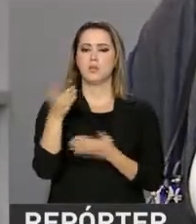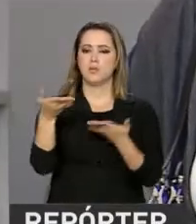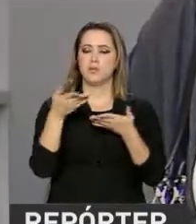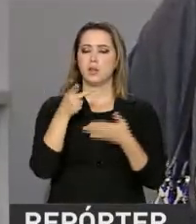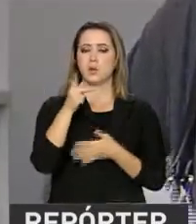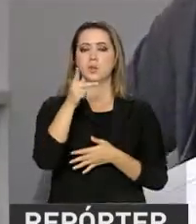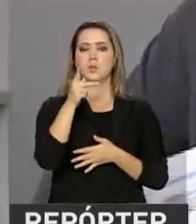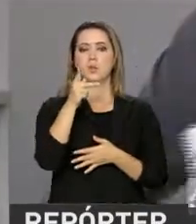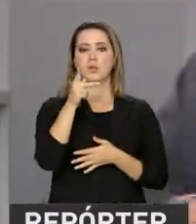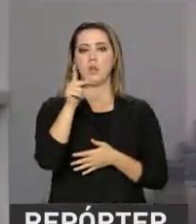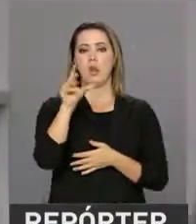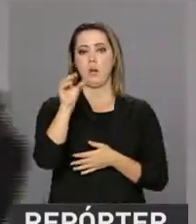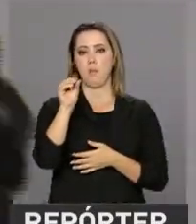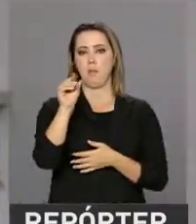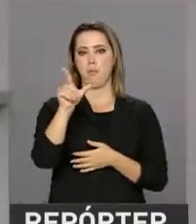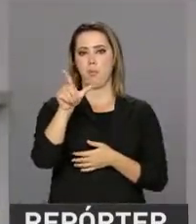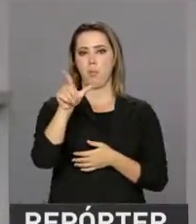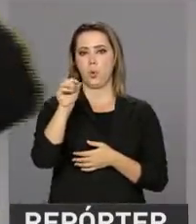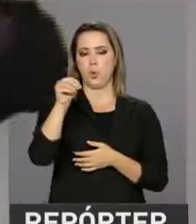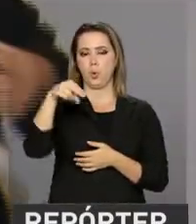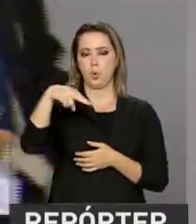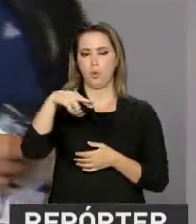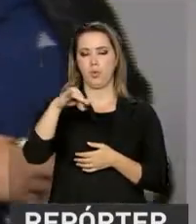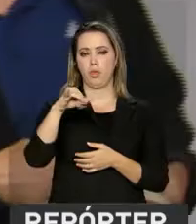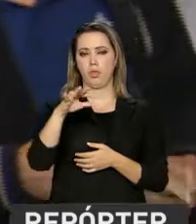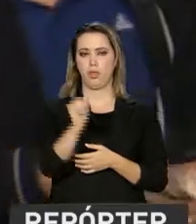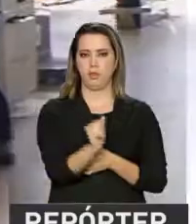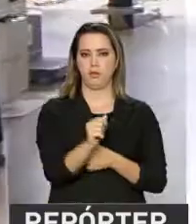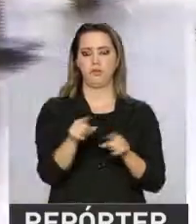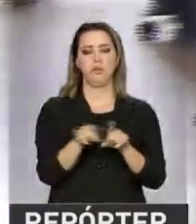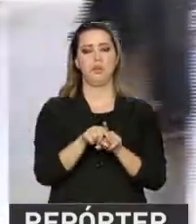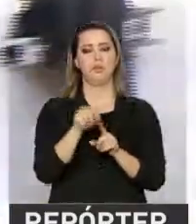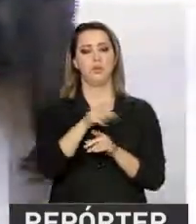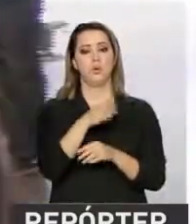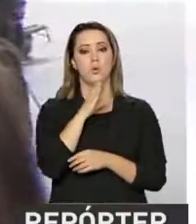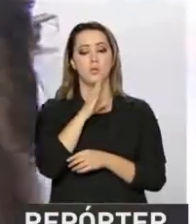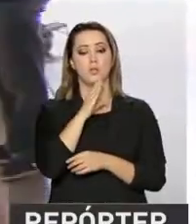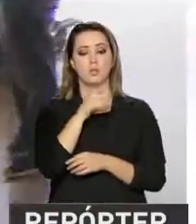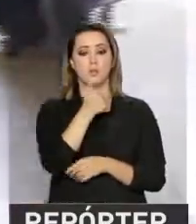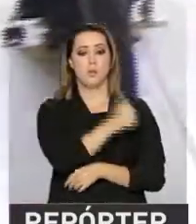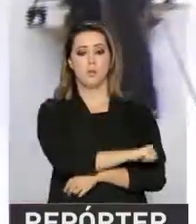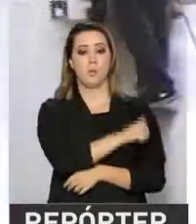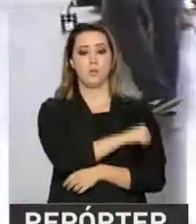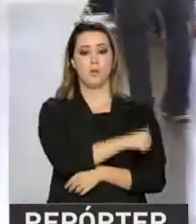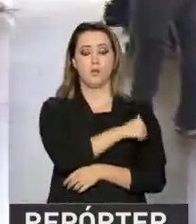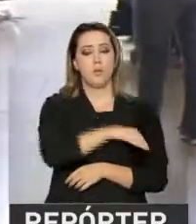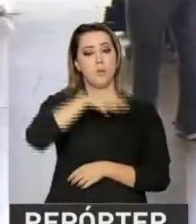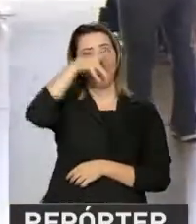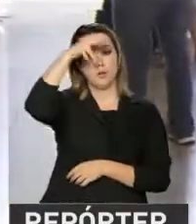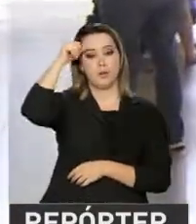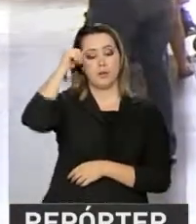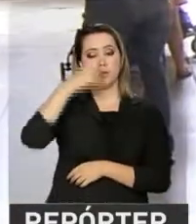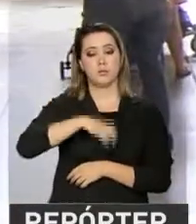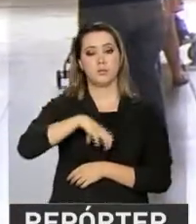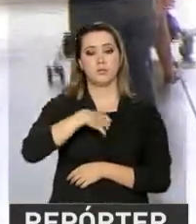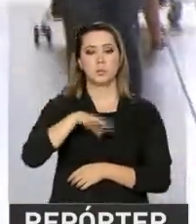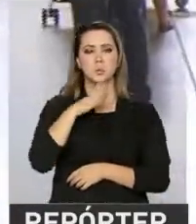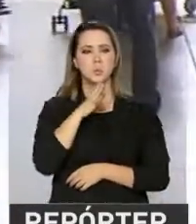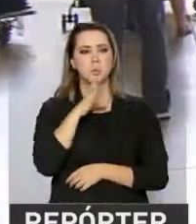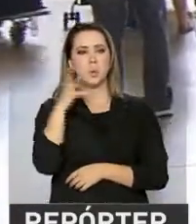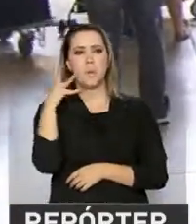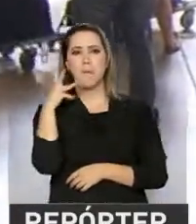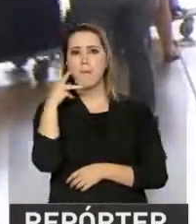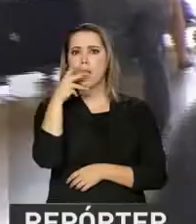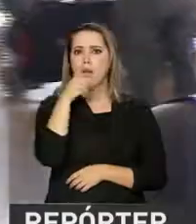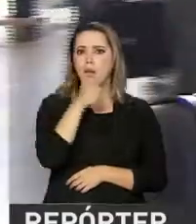que aproveitou as férias para conhecer o Rio, Manaus e Salvador. Ela diz que está impressionada com as belezas que conheceu